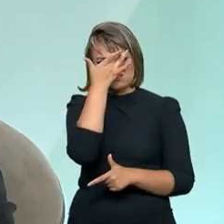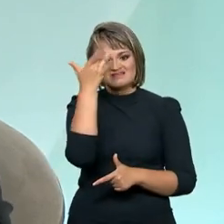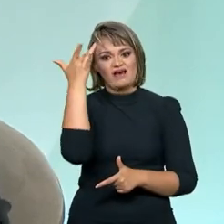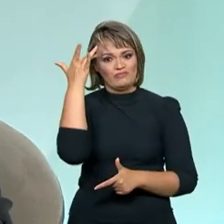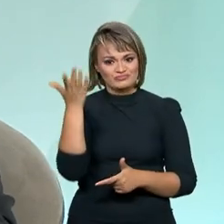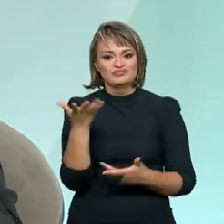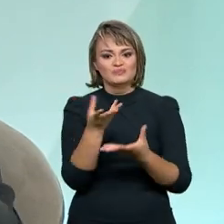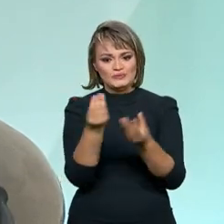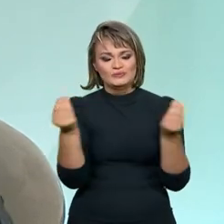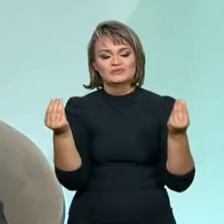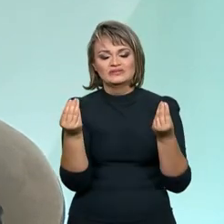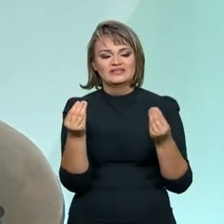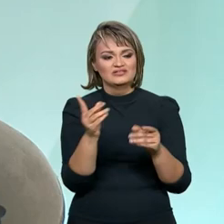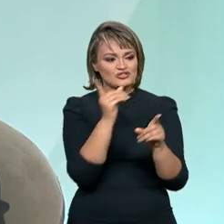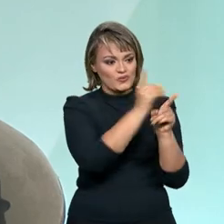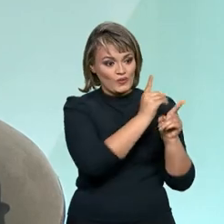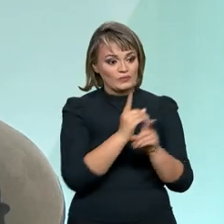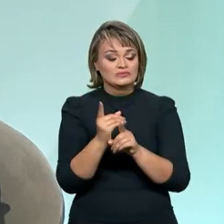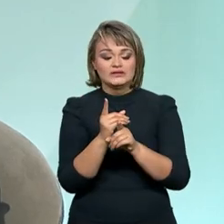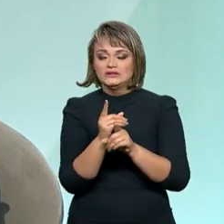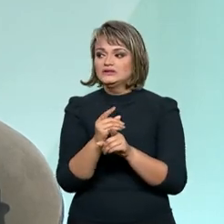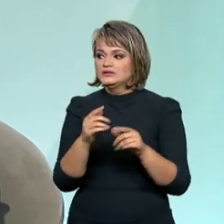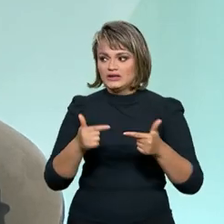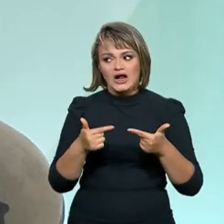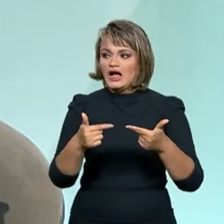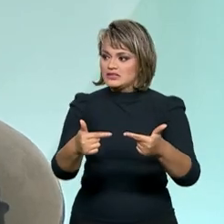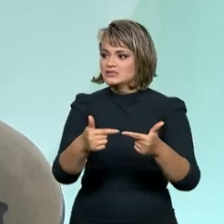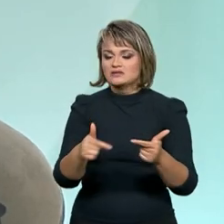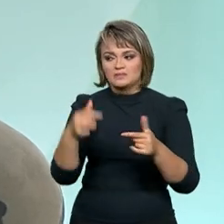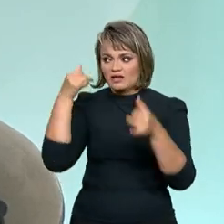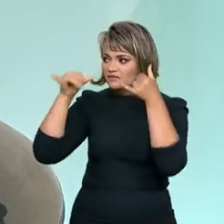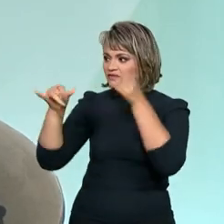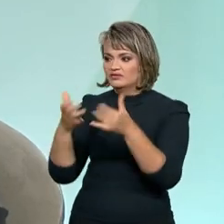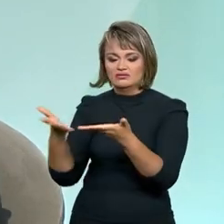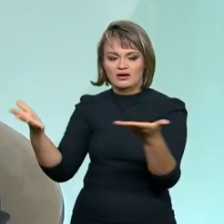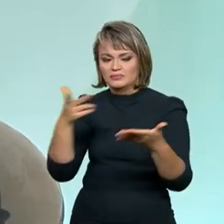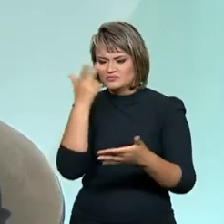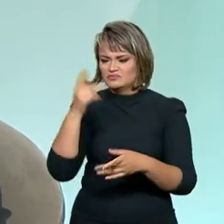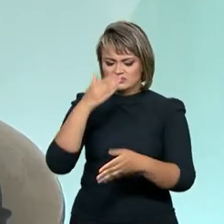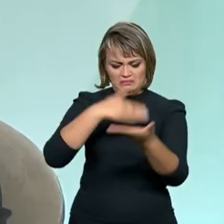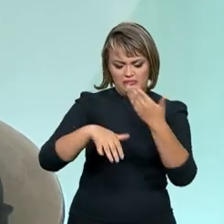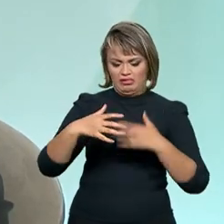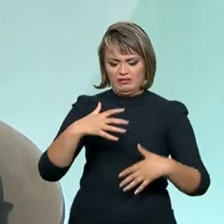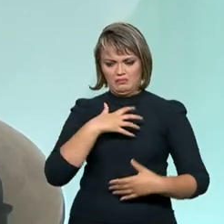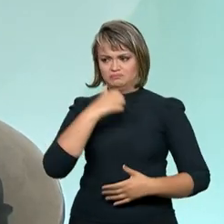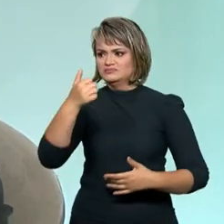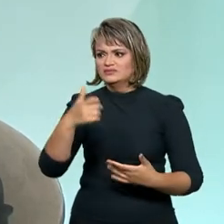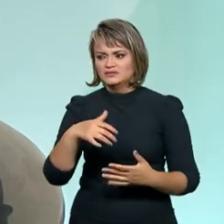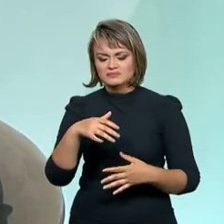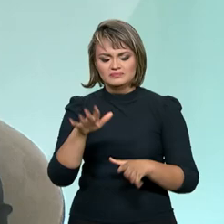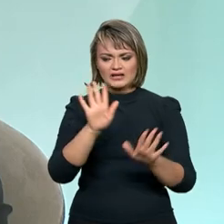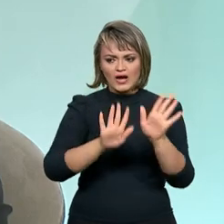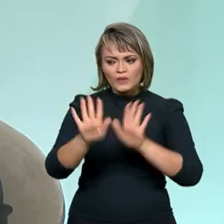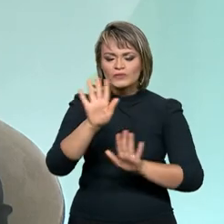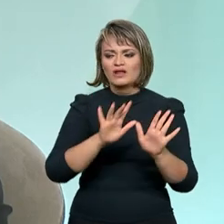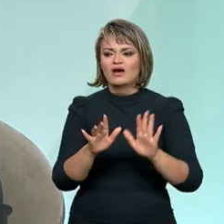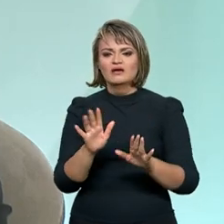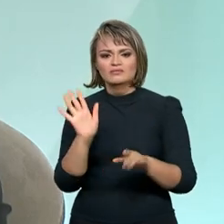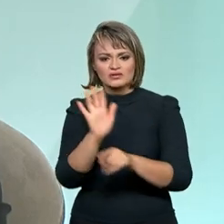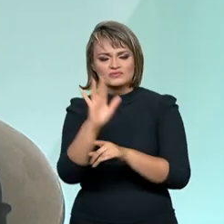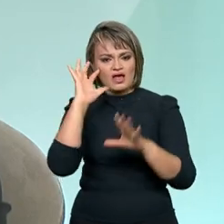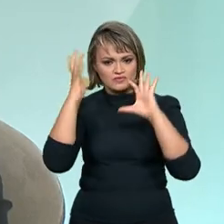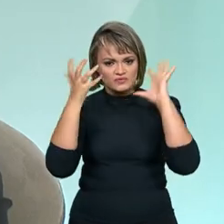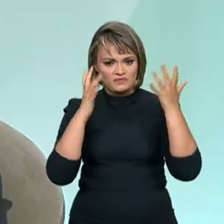que nós temos tido agora várias ações, junto com o Ministério da Saúde, com outras organizações, em busca da superação